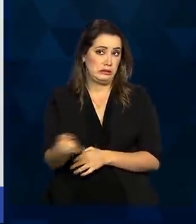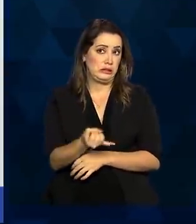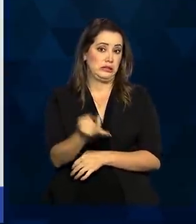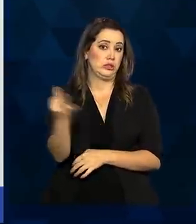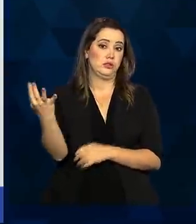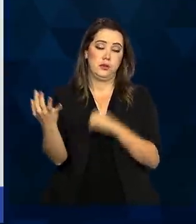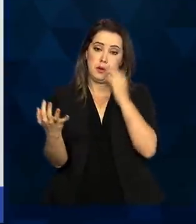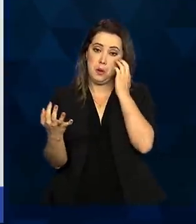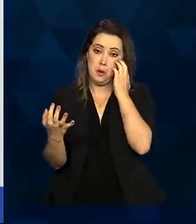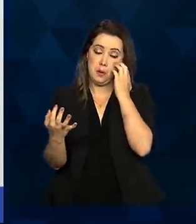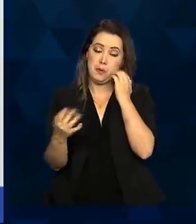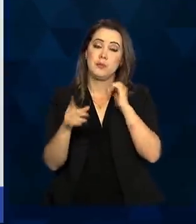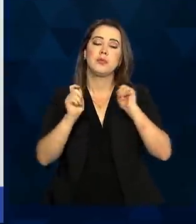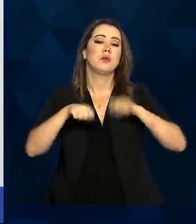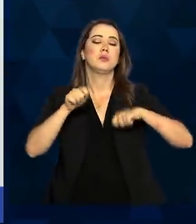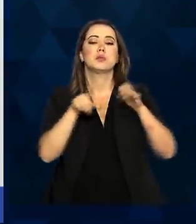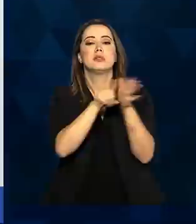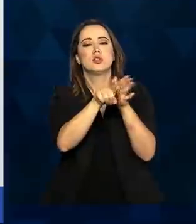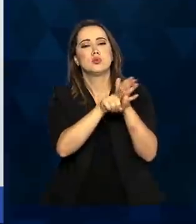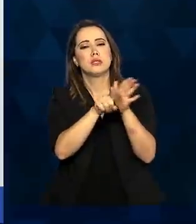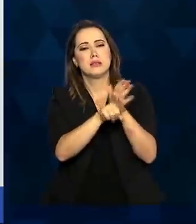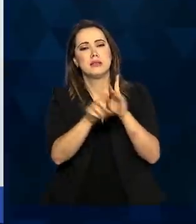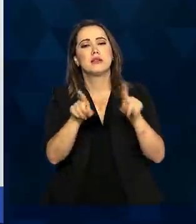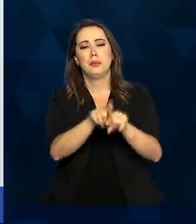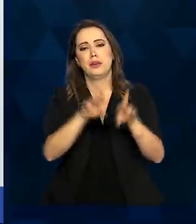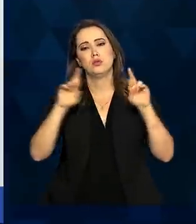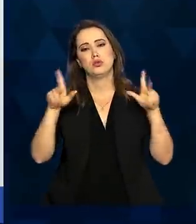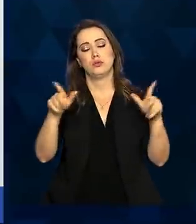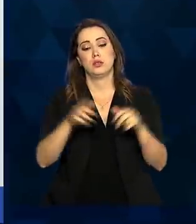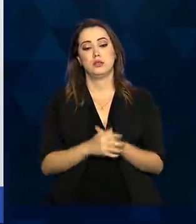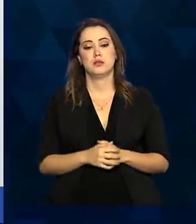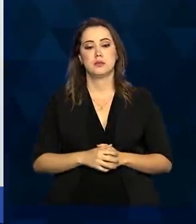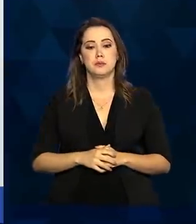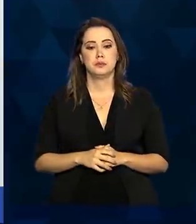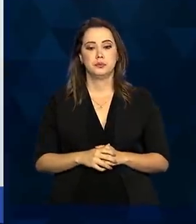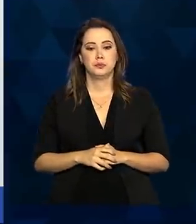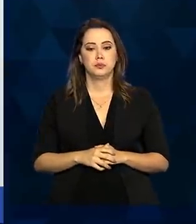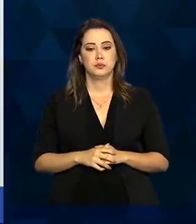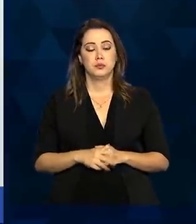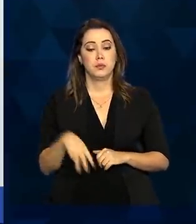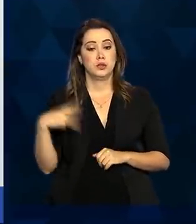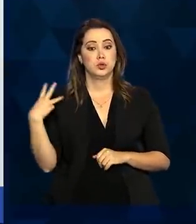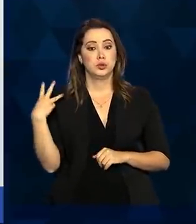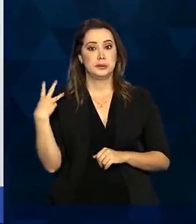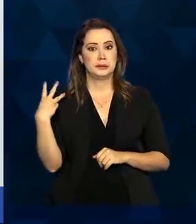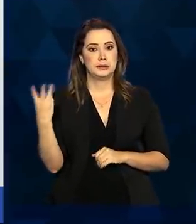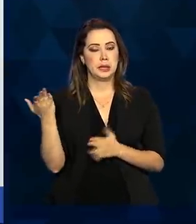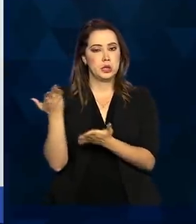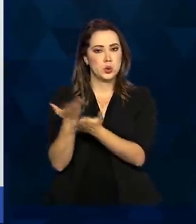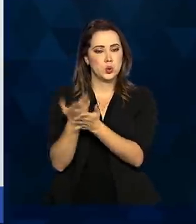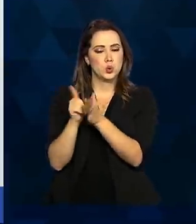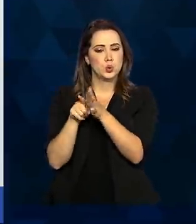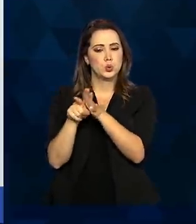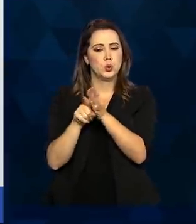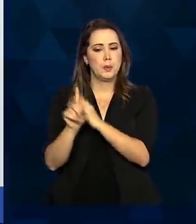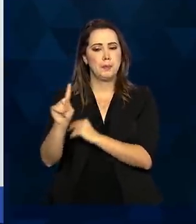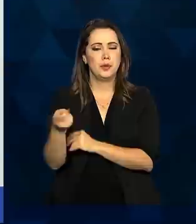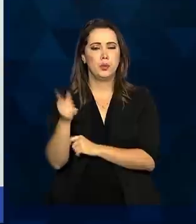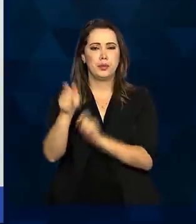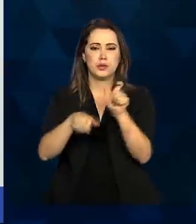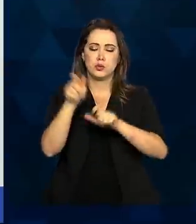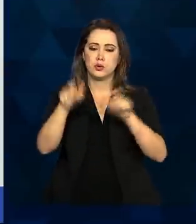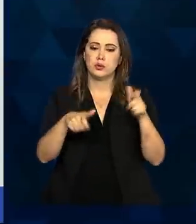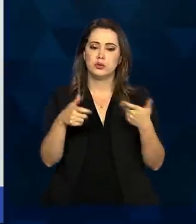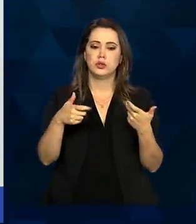vários protocolos de pesquisa. Próximo. Três estudos envolvendo quase mil pacientes com